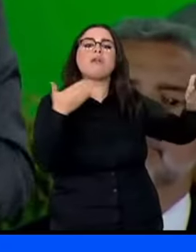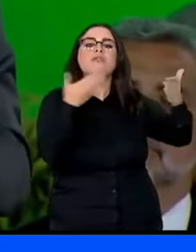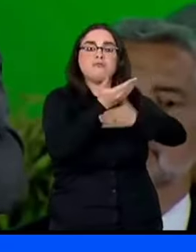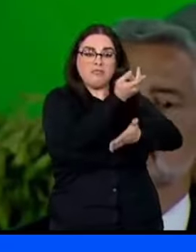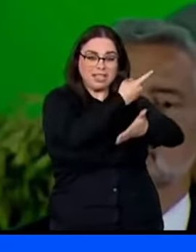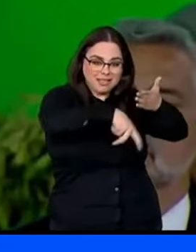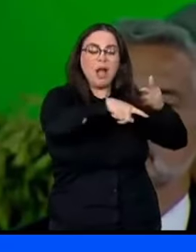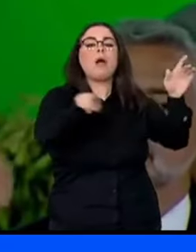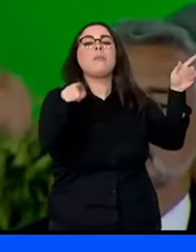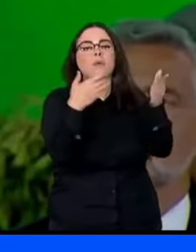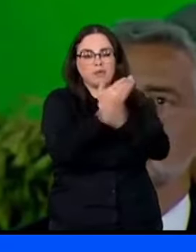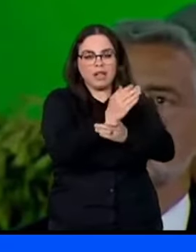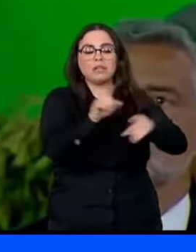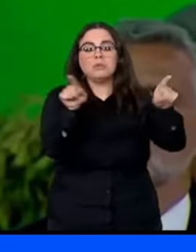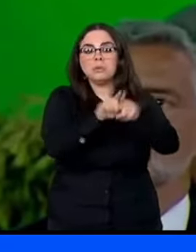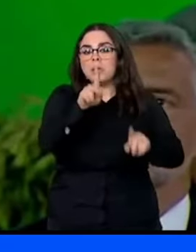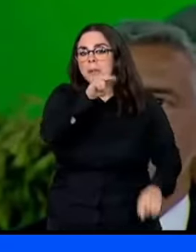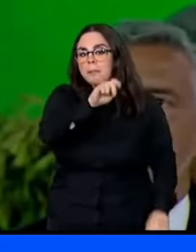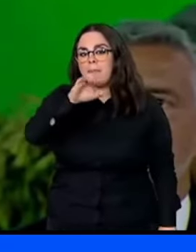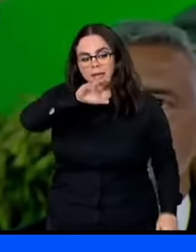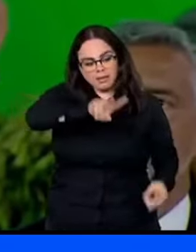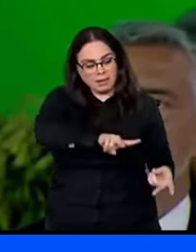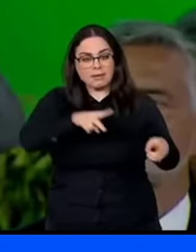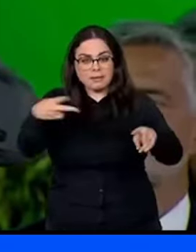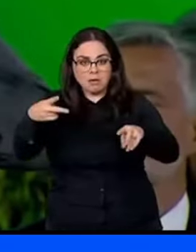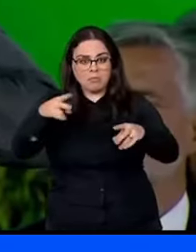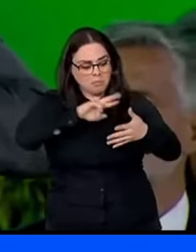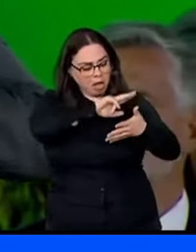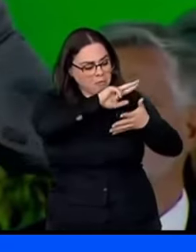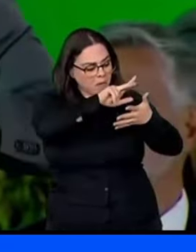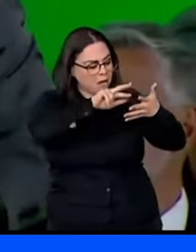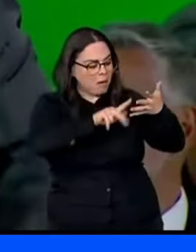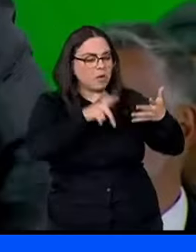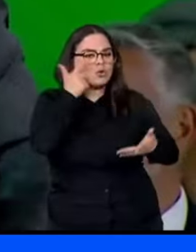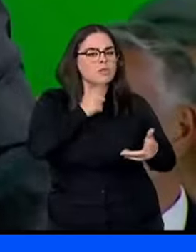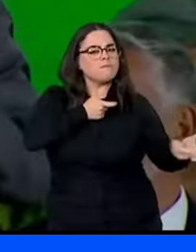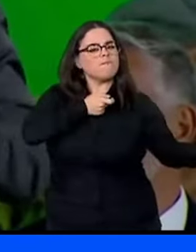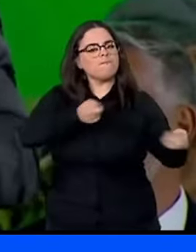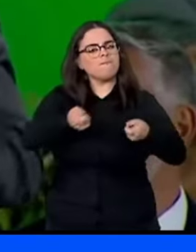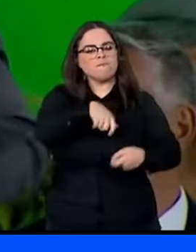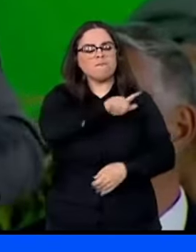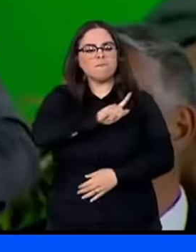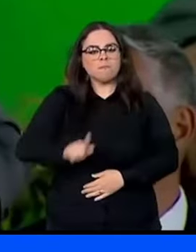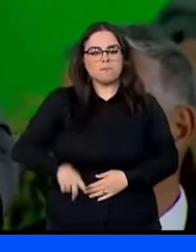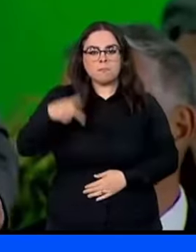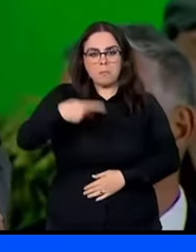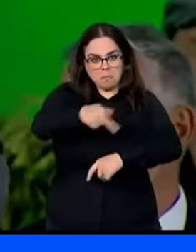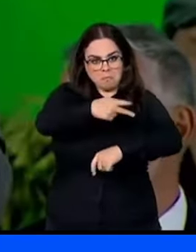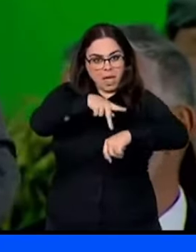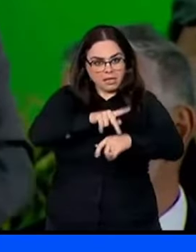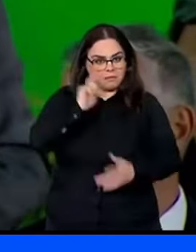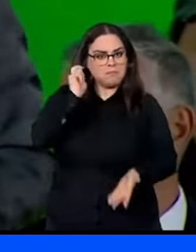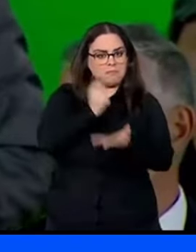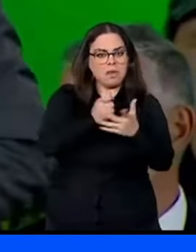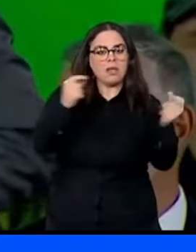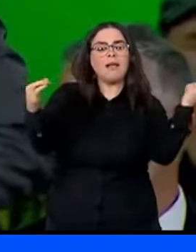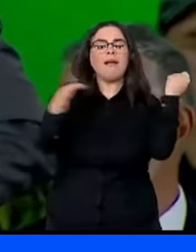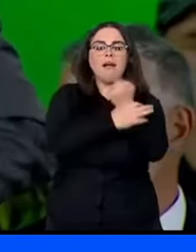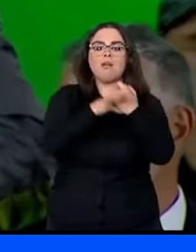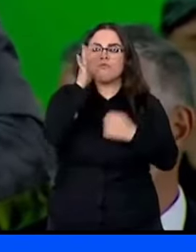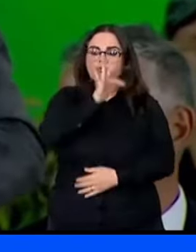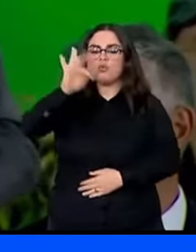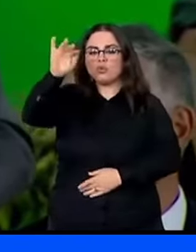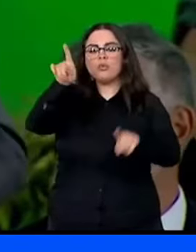Além do que se aprovou a PEC da transição Para que a gente pudesse governar o país Garantindo o futuro e